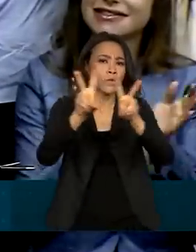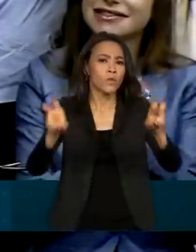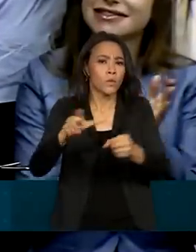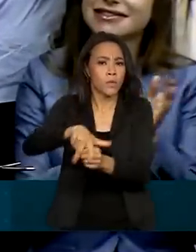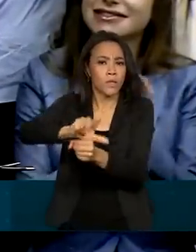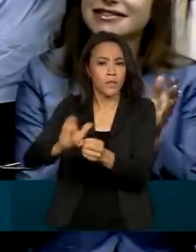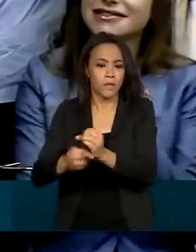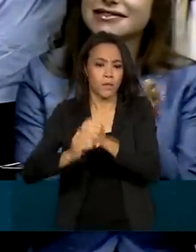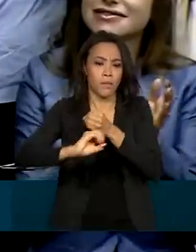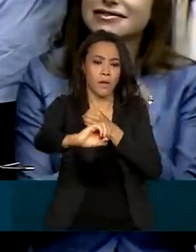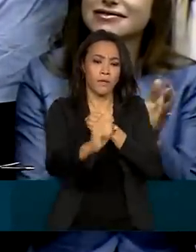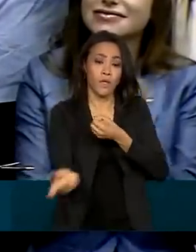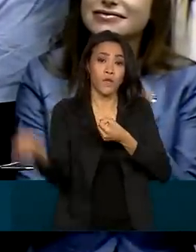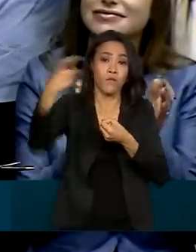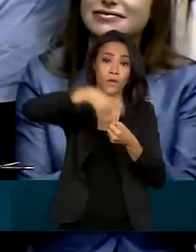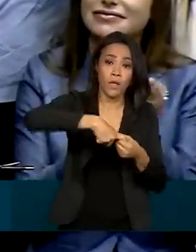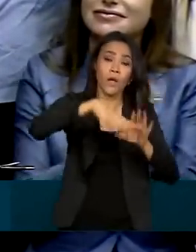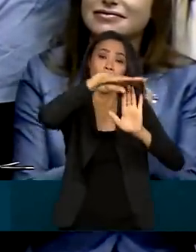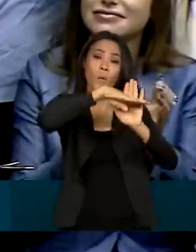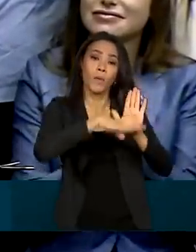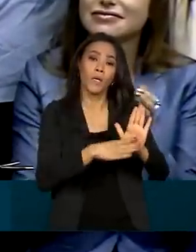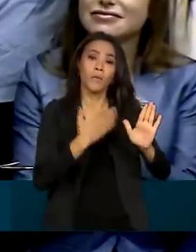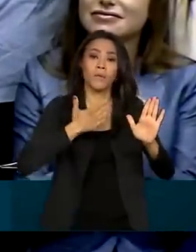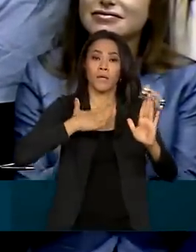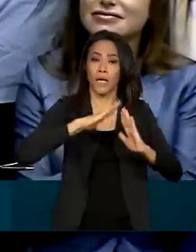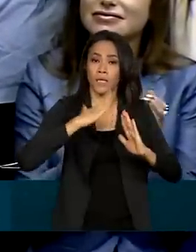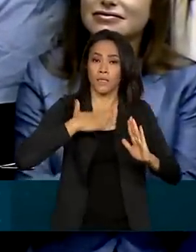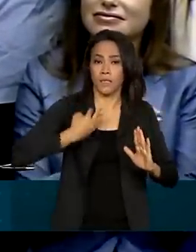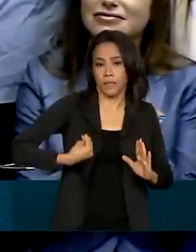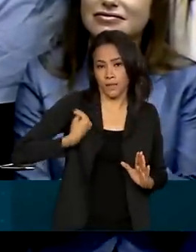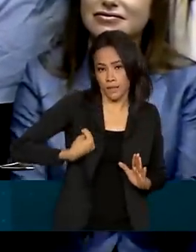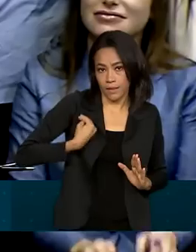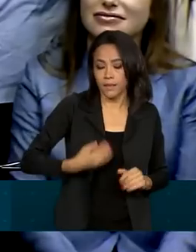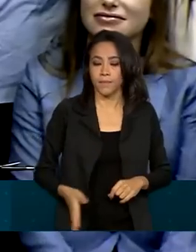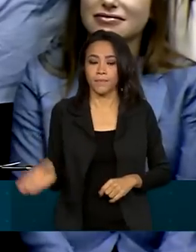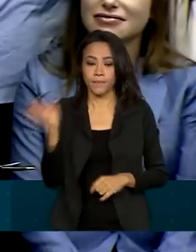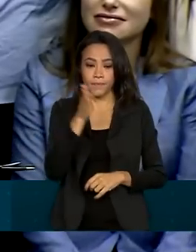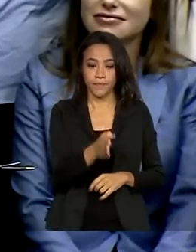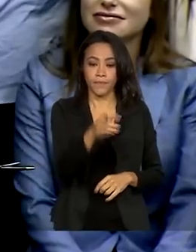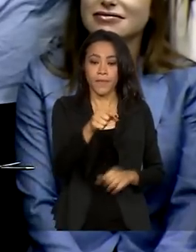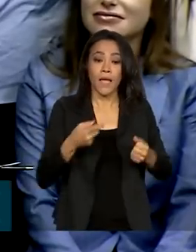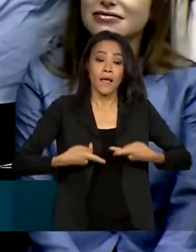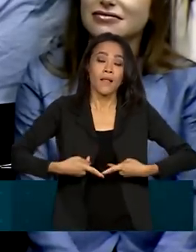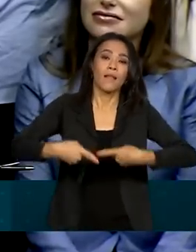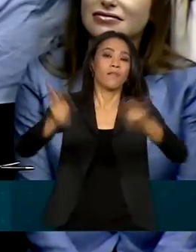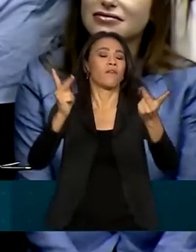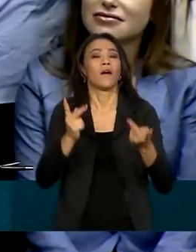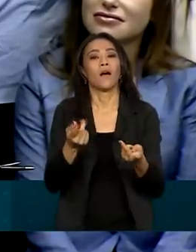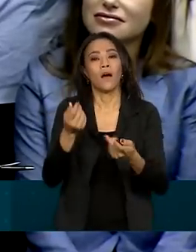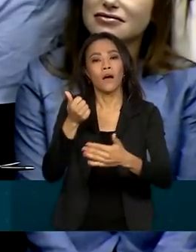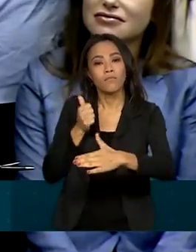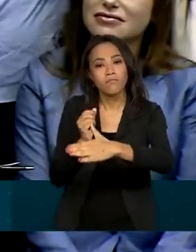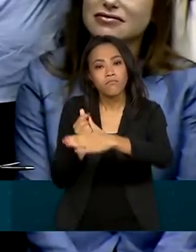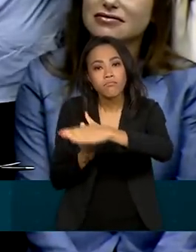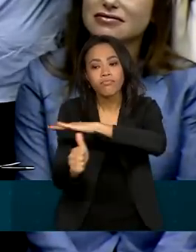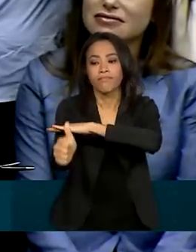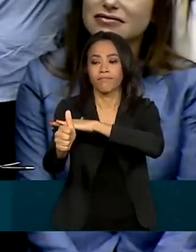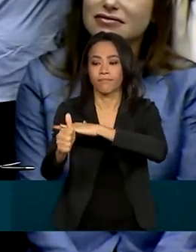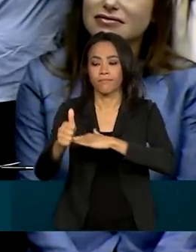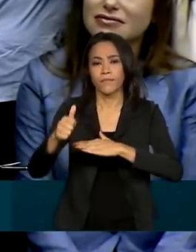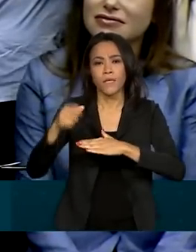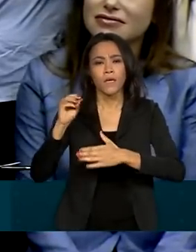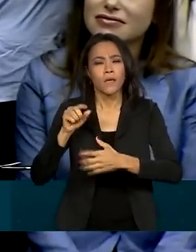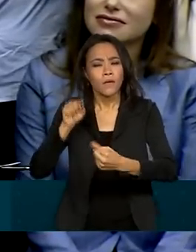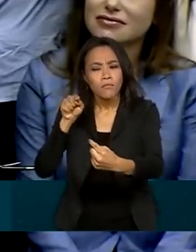básico, e voltar com o programa Minha Casa Minha Vida. Levar investimentos e recursos, de acordo com as necessidades,